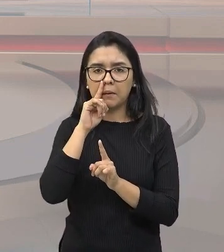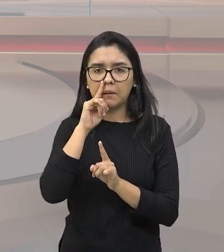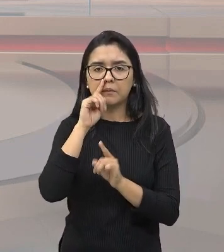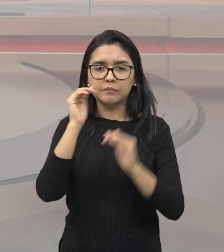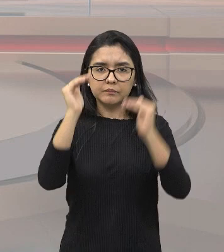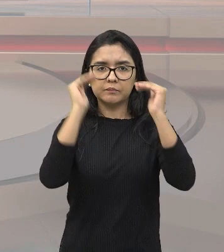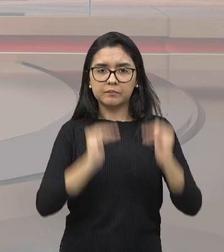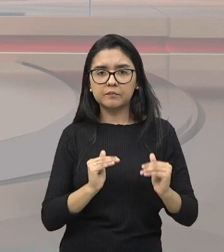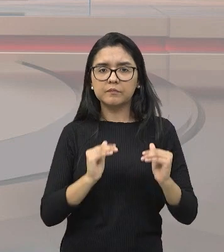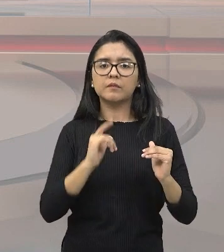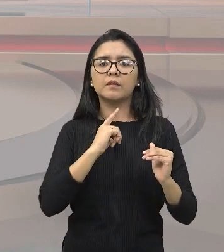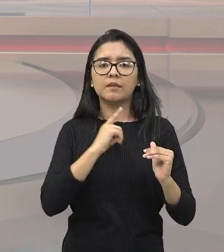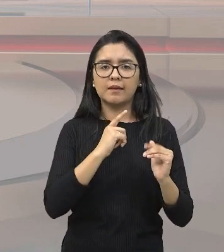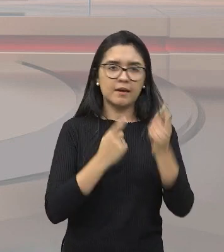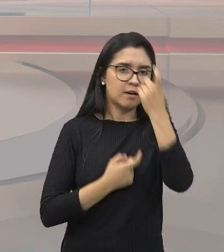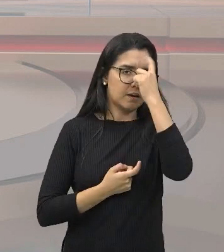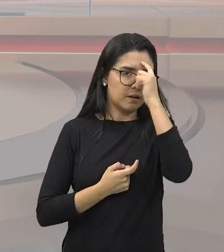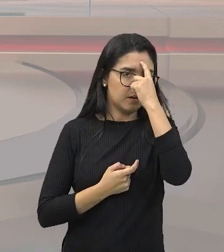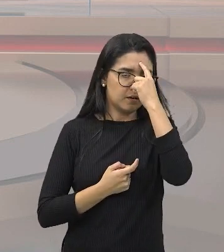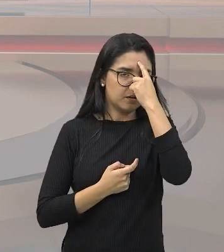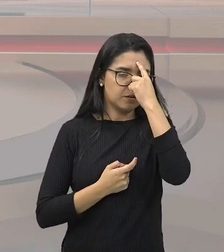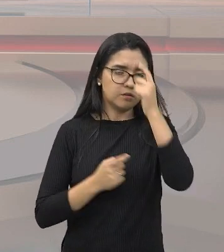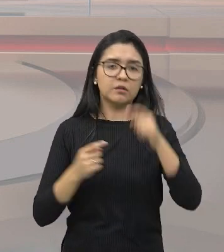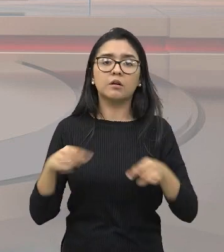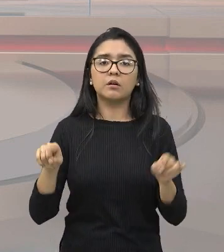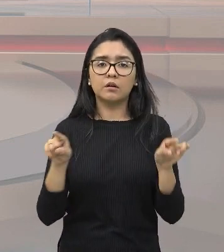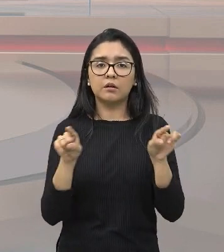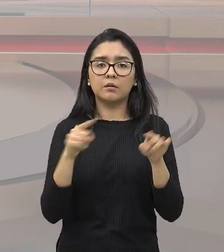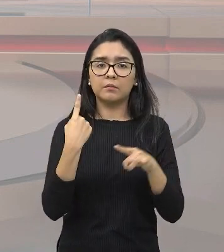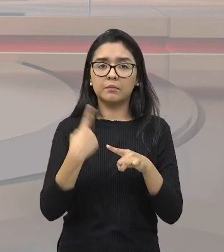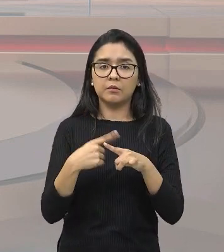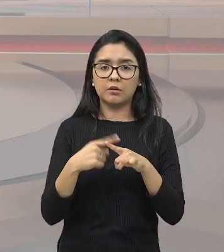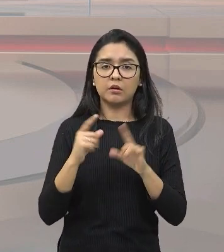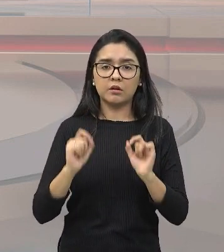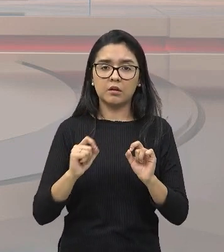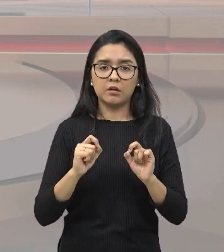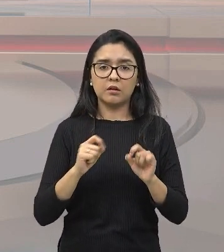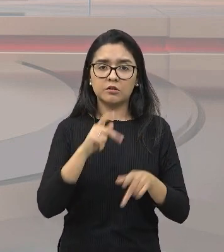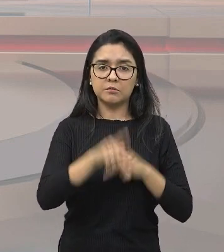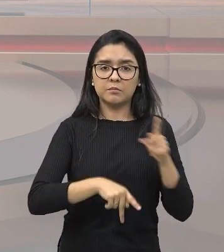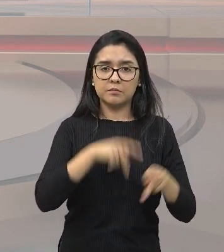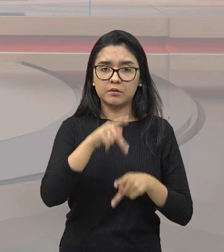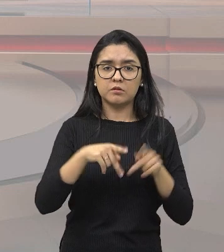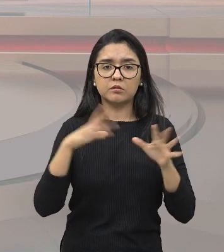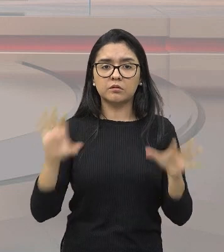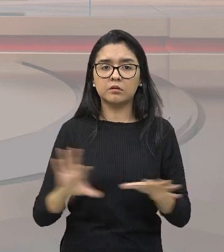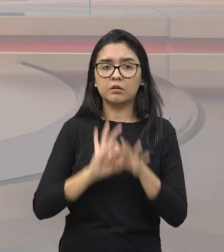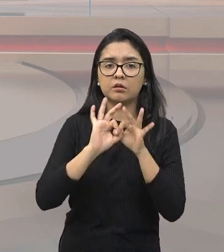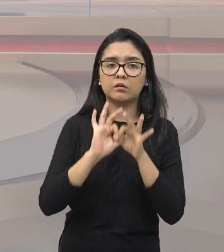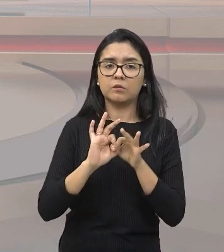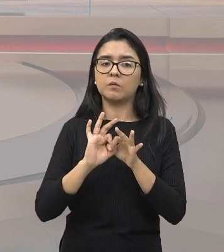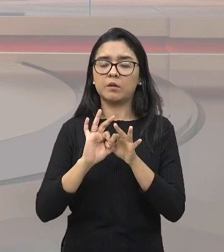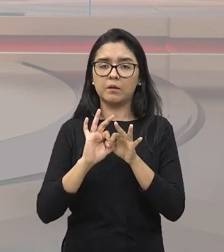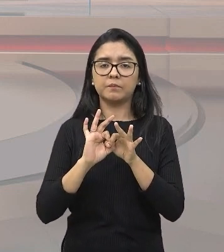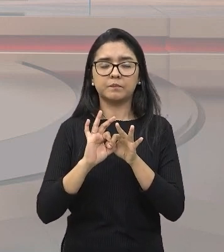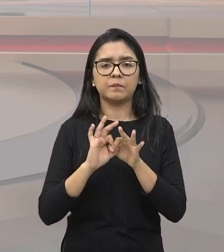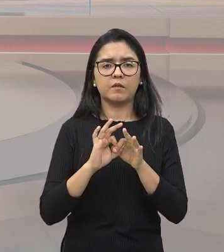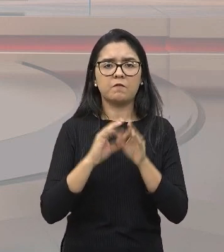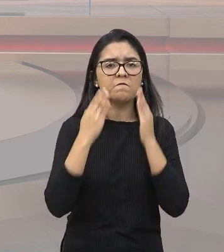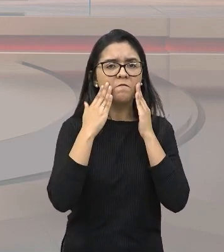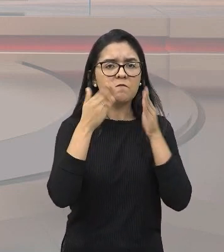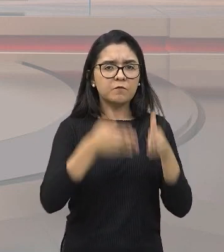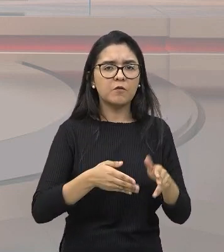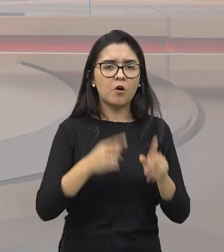aqui nós temos a Índia. Porque os indianos ali são as pessoas geralmente ligadas à questão da religião